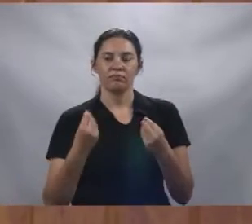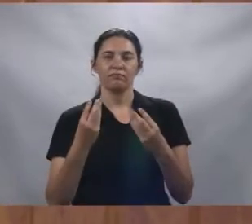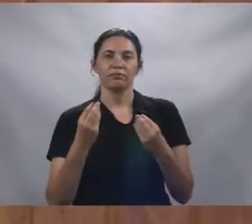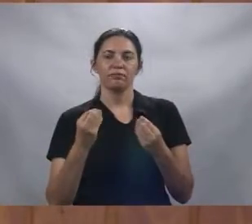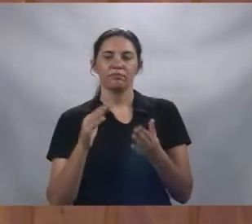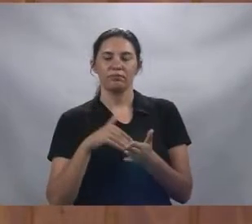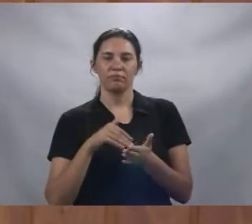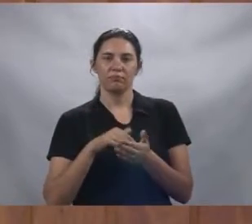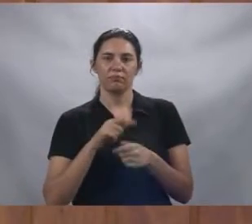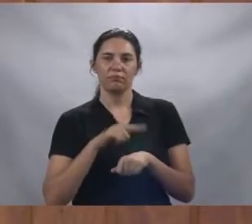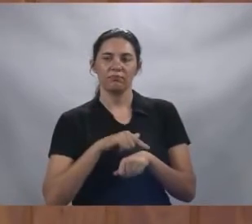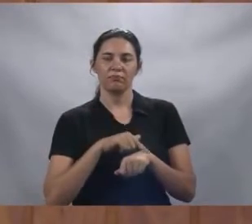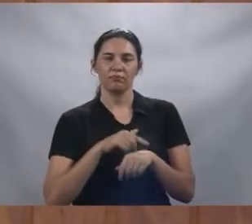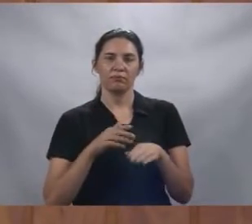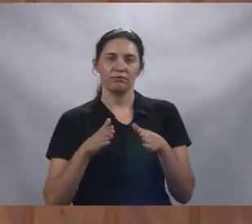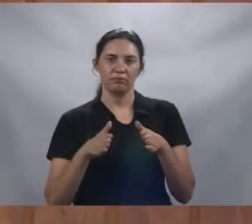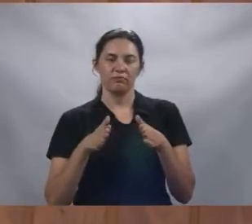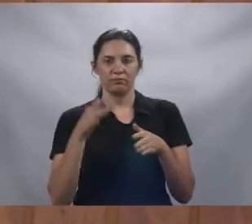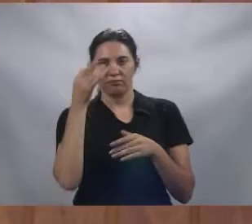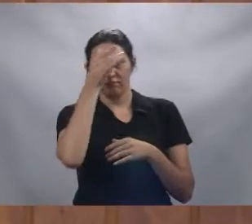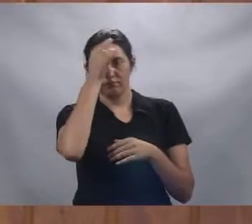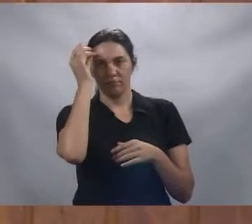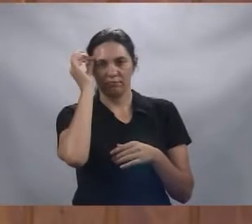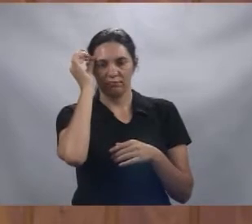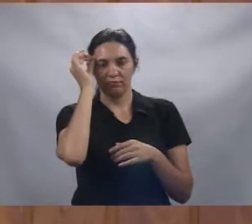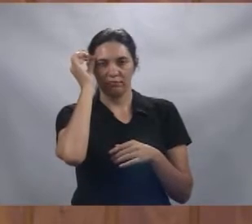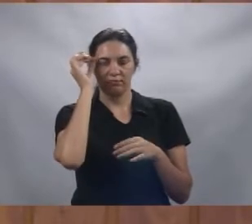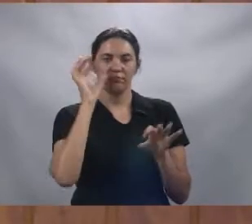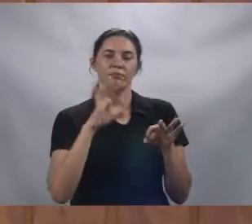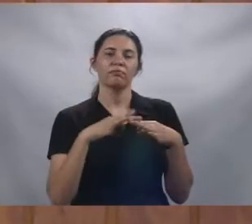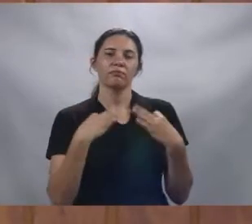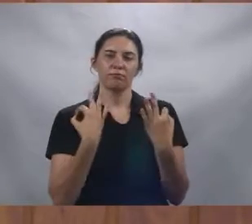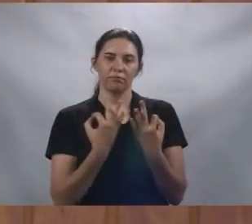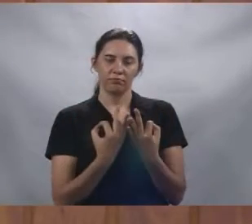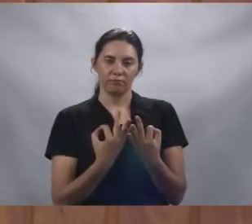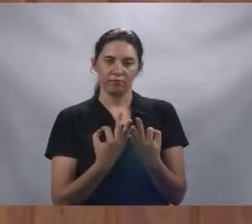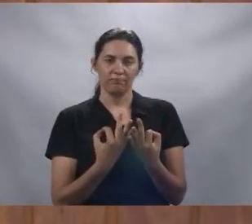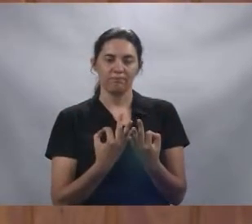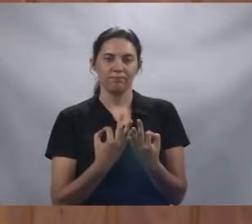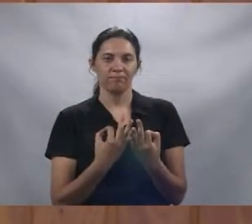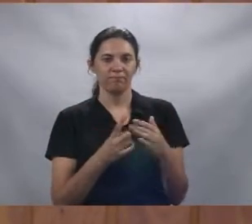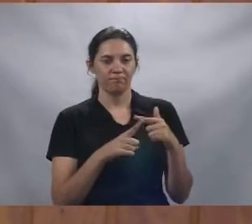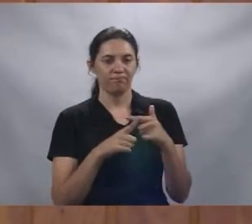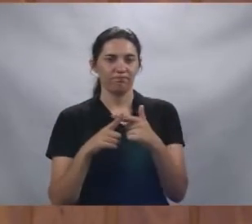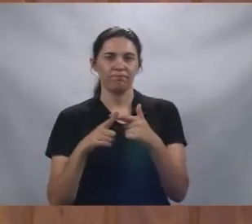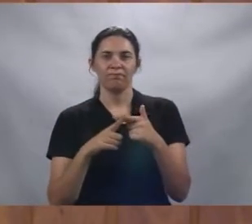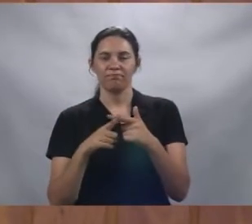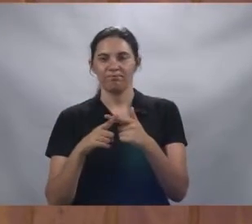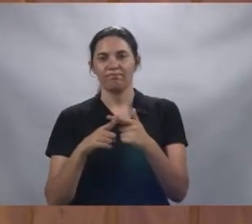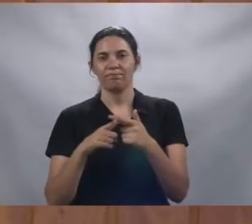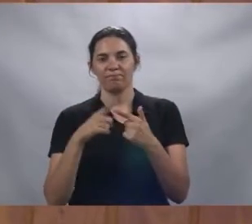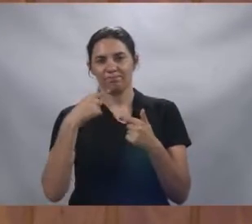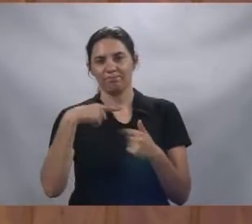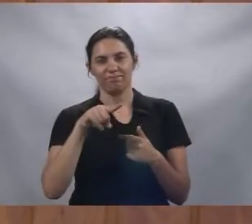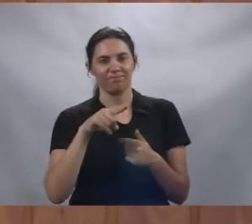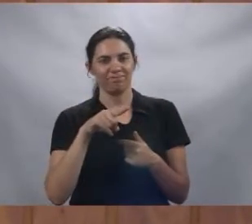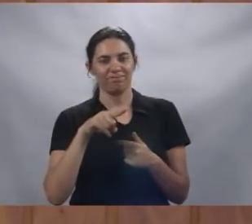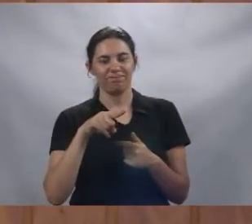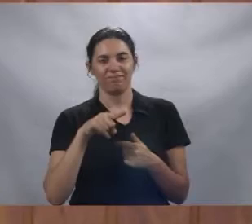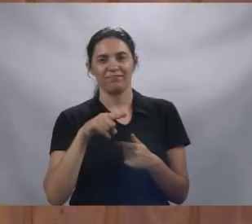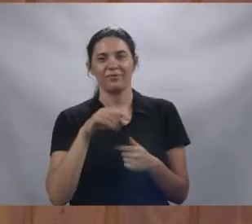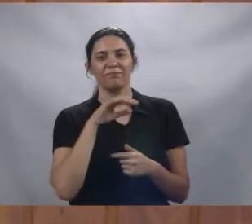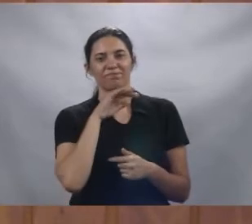na hora de enterrar ali um ente querido, passar por aquele cemitério é muito, é horrível demais.